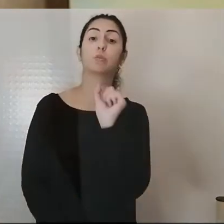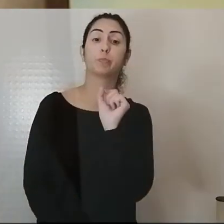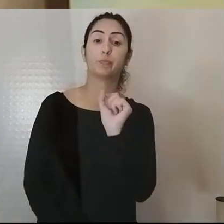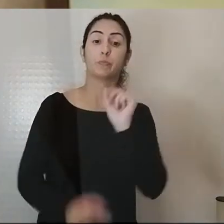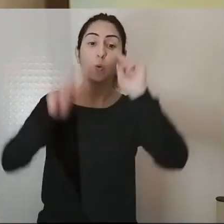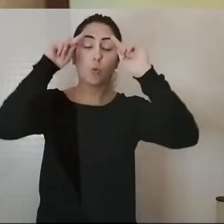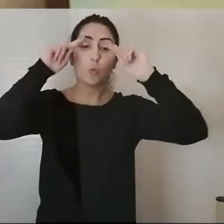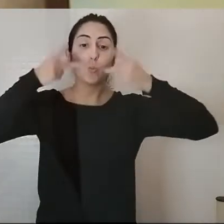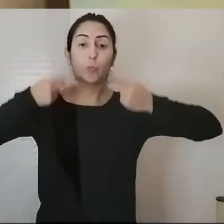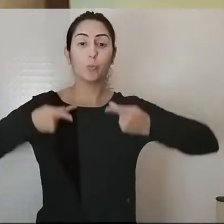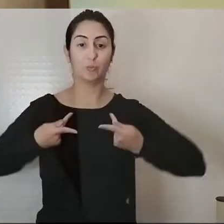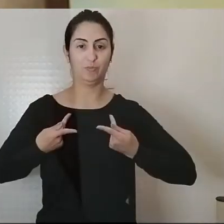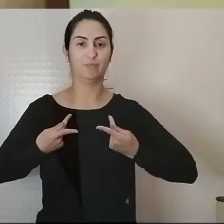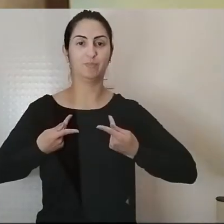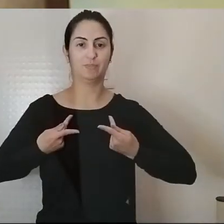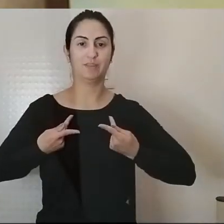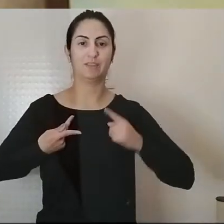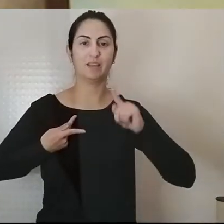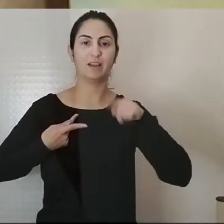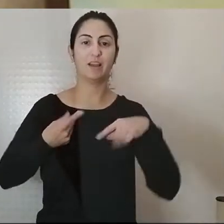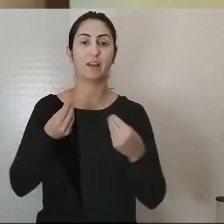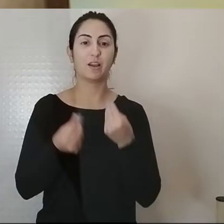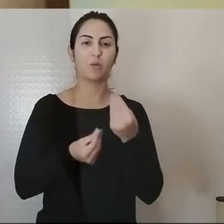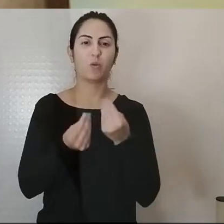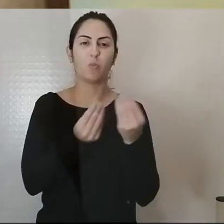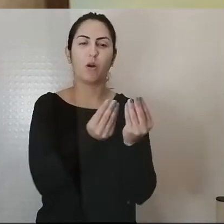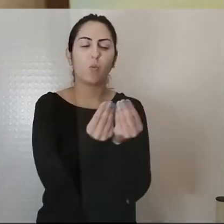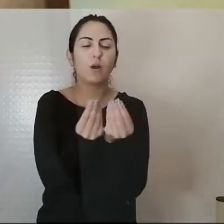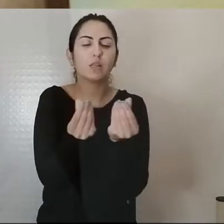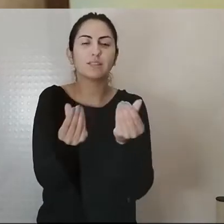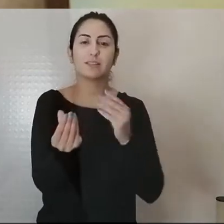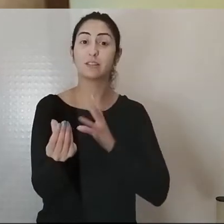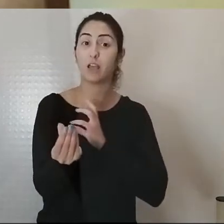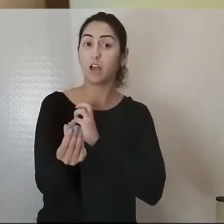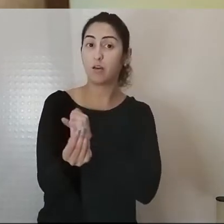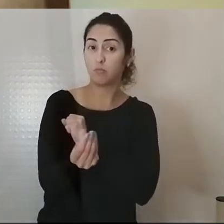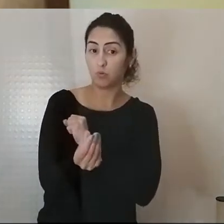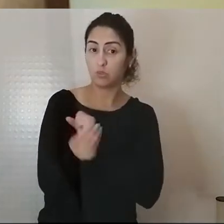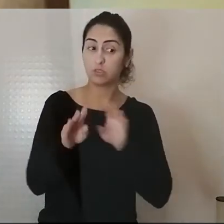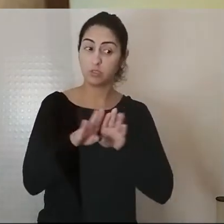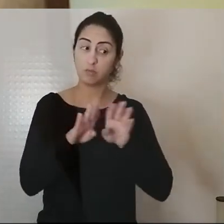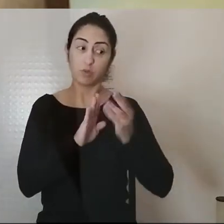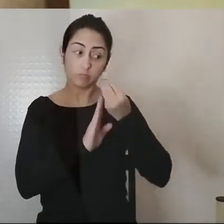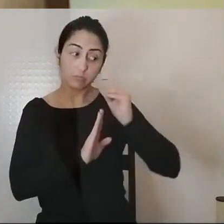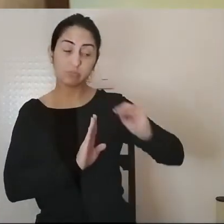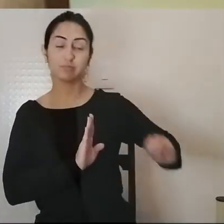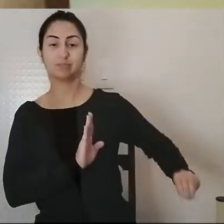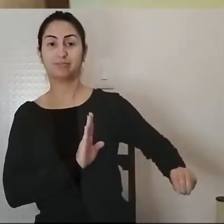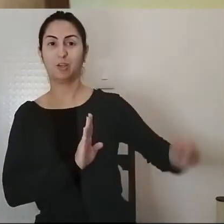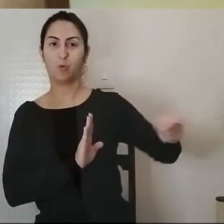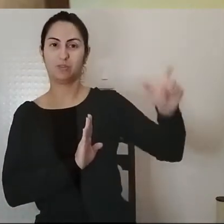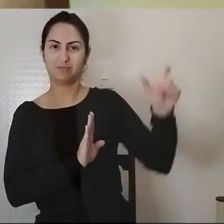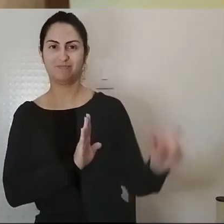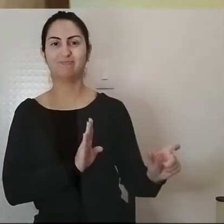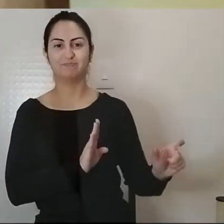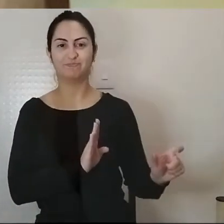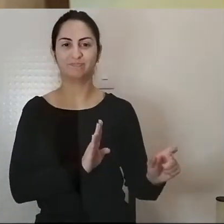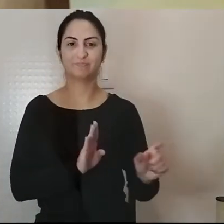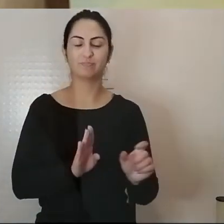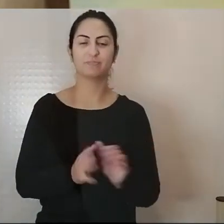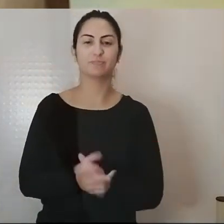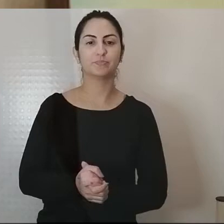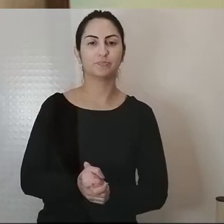do ser humano encapsula qualidades de amor e de repulsa ao próximo. Tornar-se mu-nu,